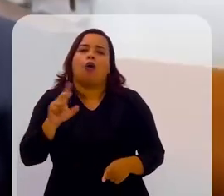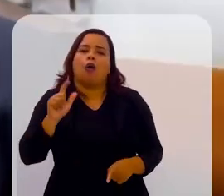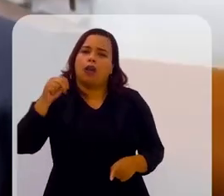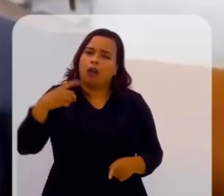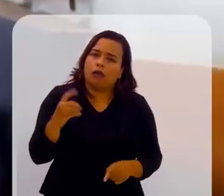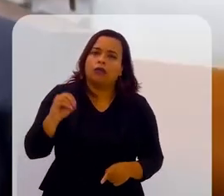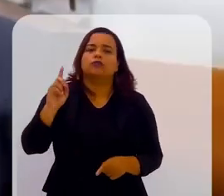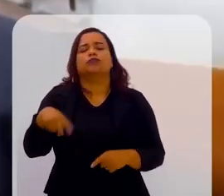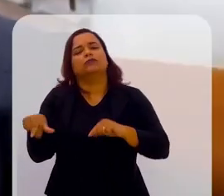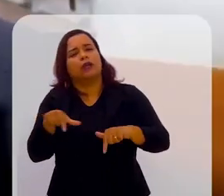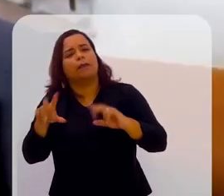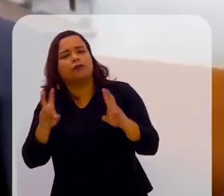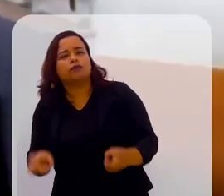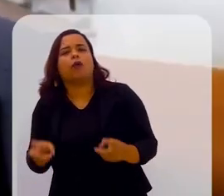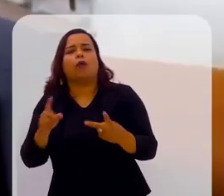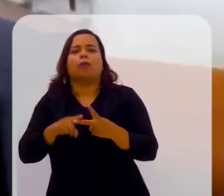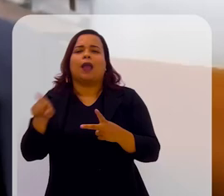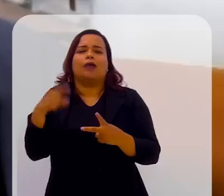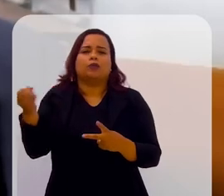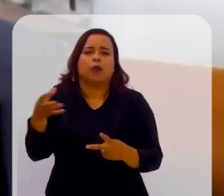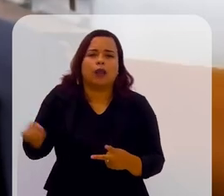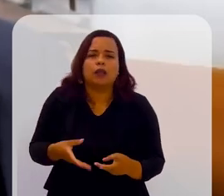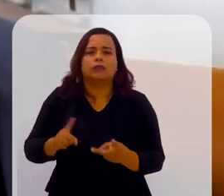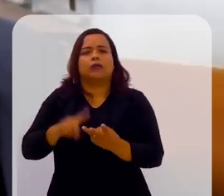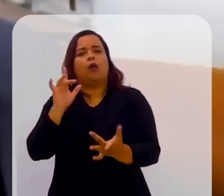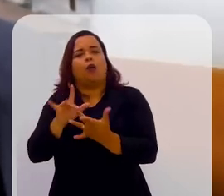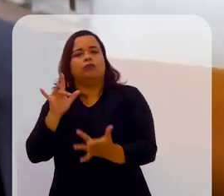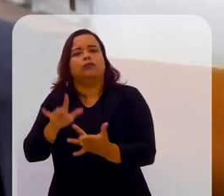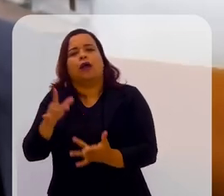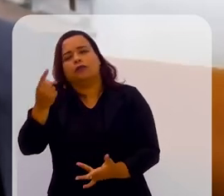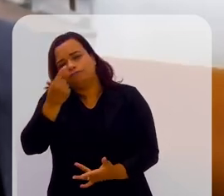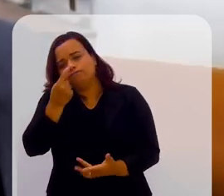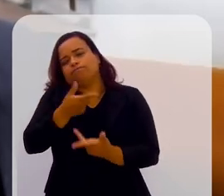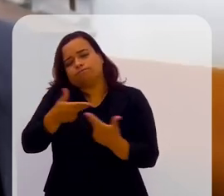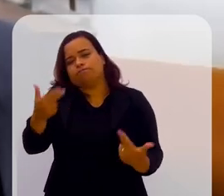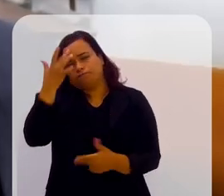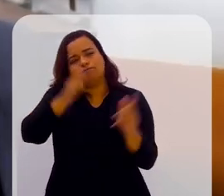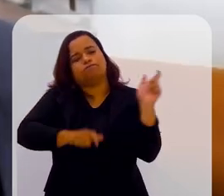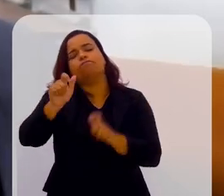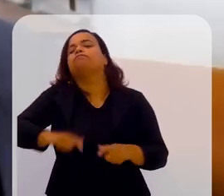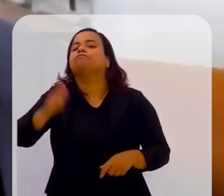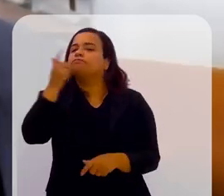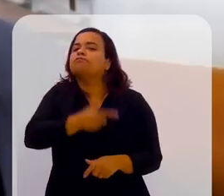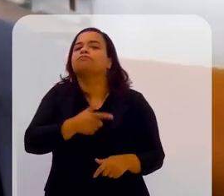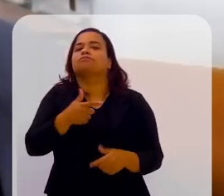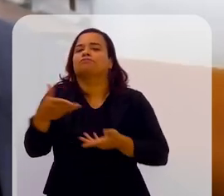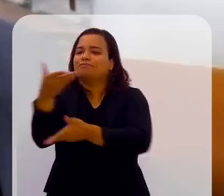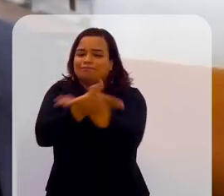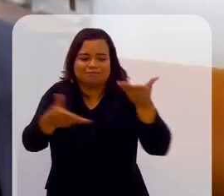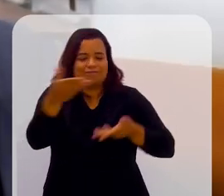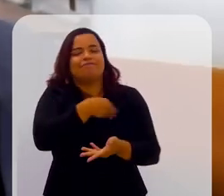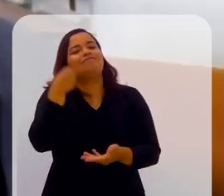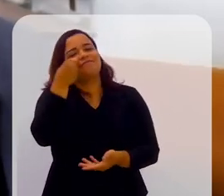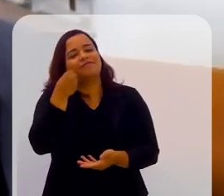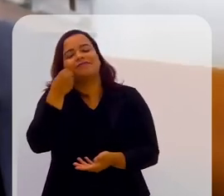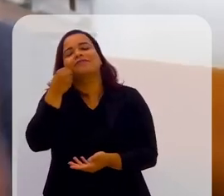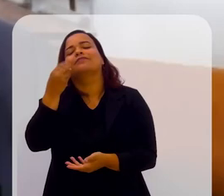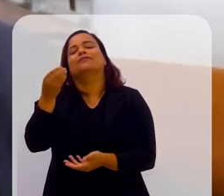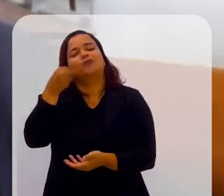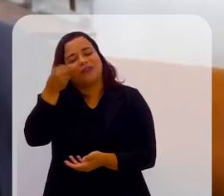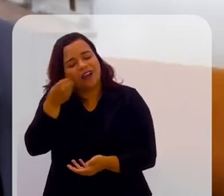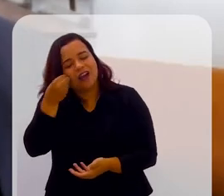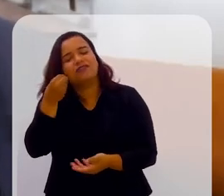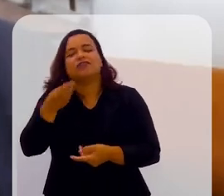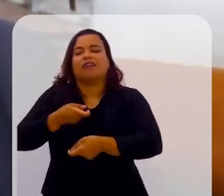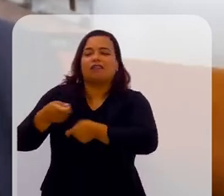de networking, atualização, num contato mais próximo para que as pessoas aproveitem o momento